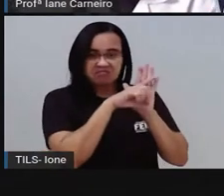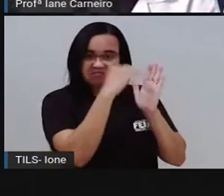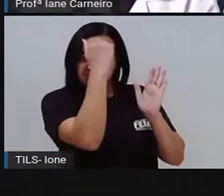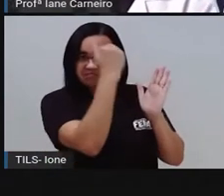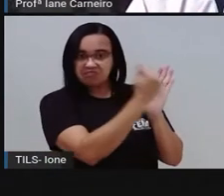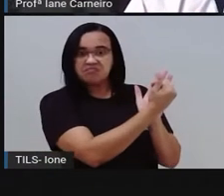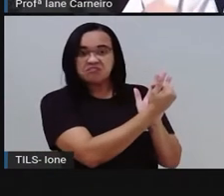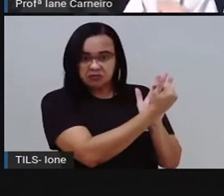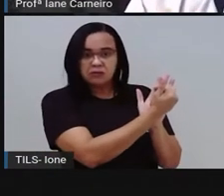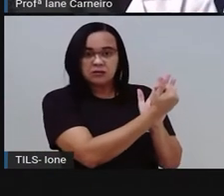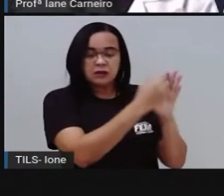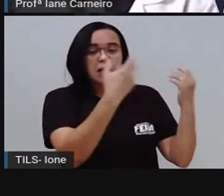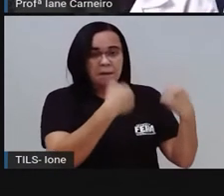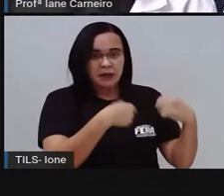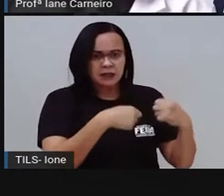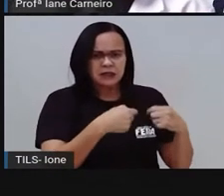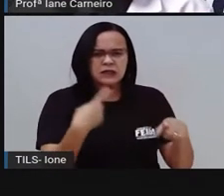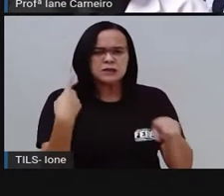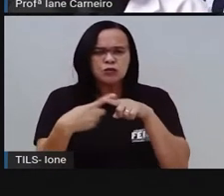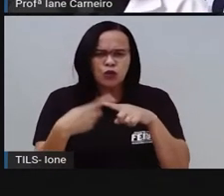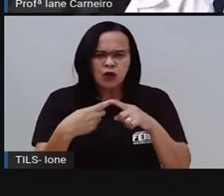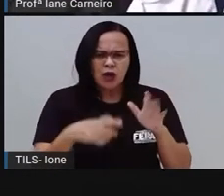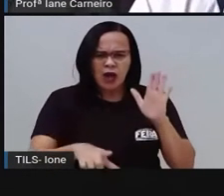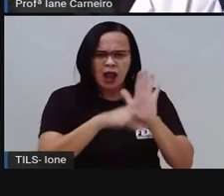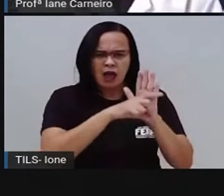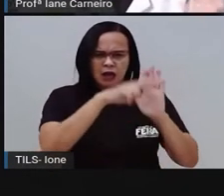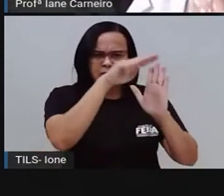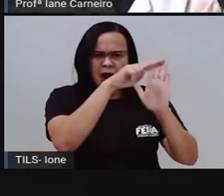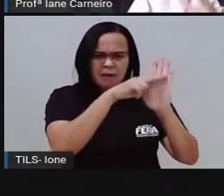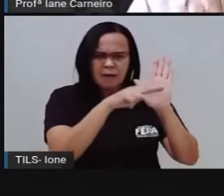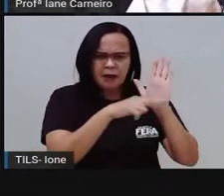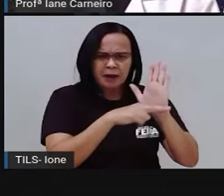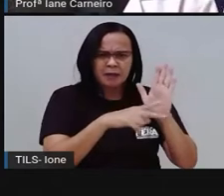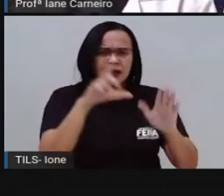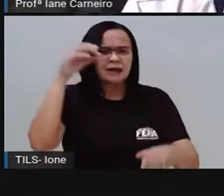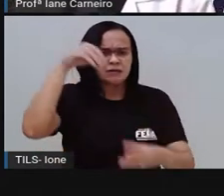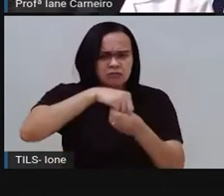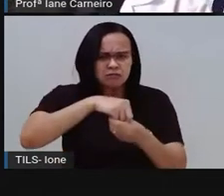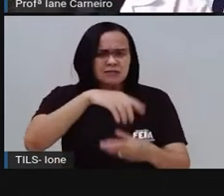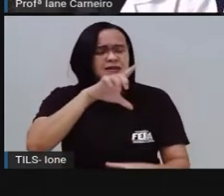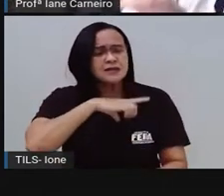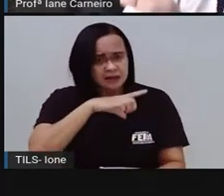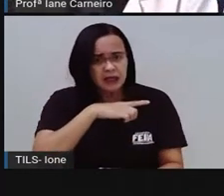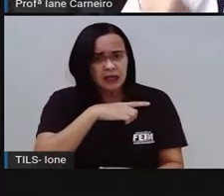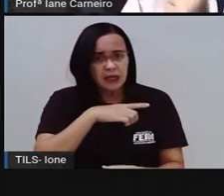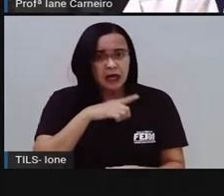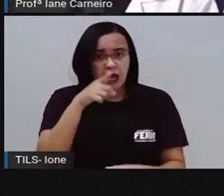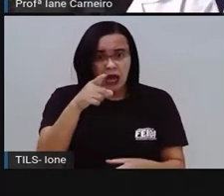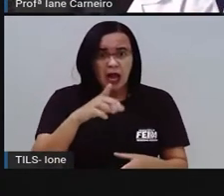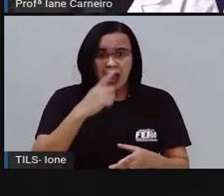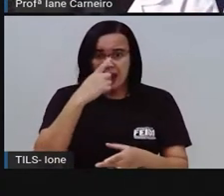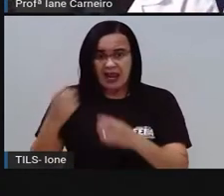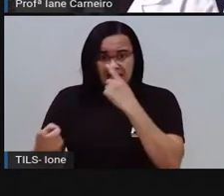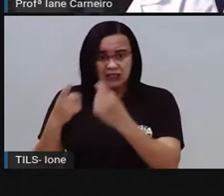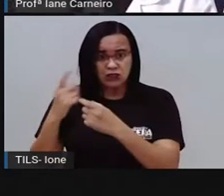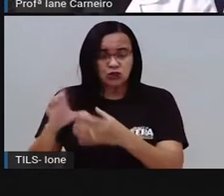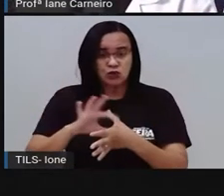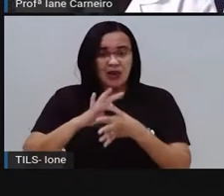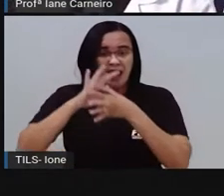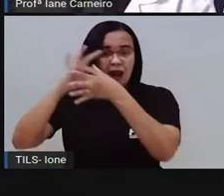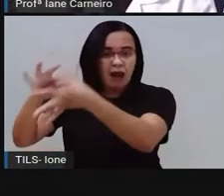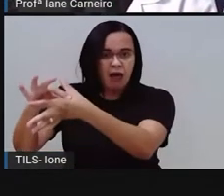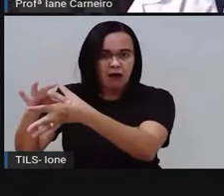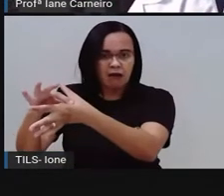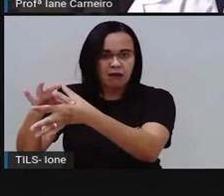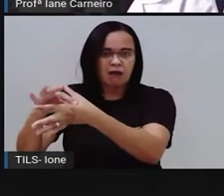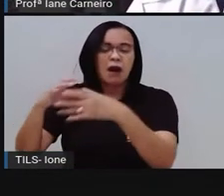determina, ó, a criação de aterros, ó, para que esse lixo seja levado e esse aterro aqui é de Feira de Santana, tá, gente? Ó a